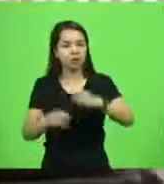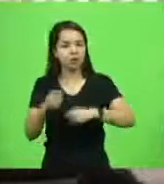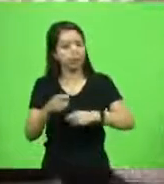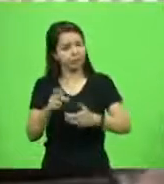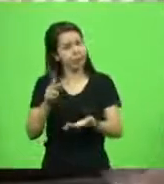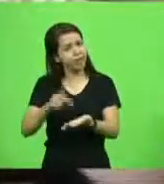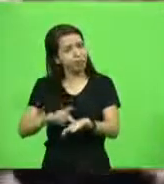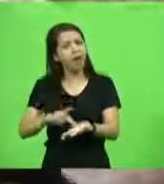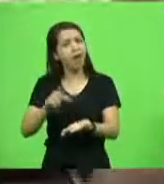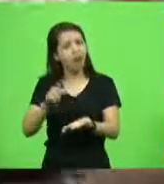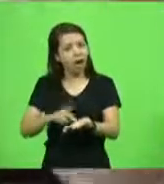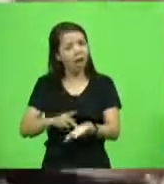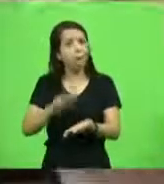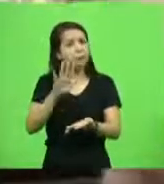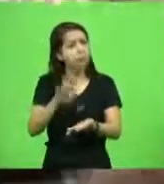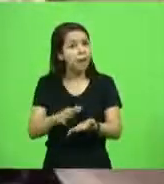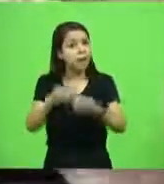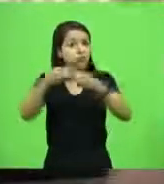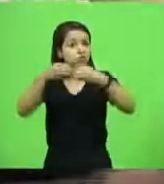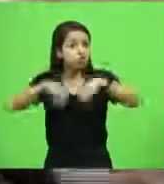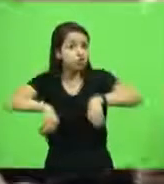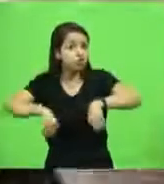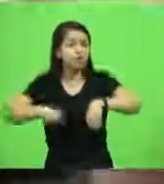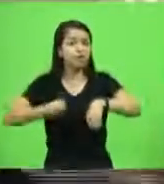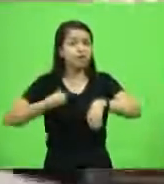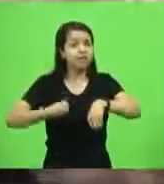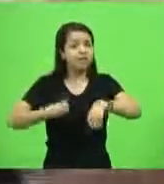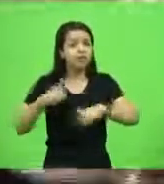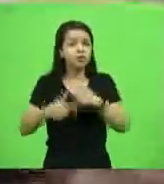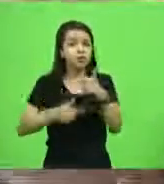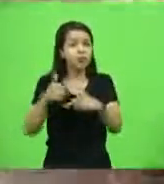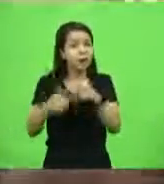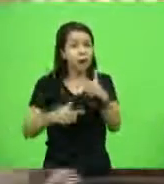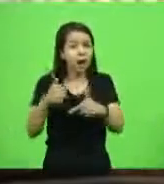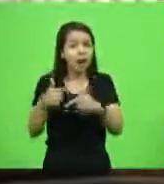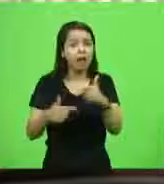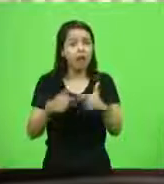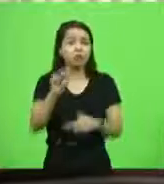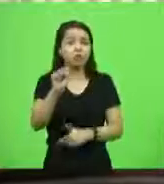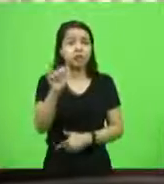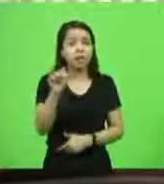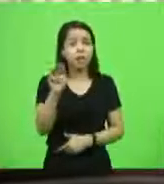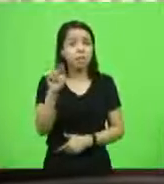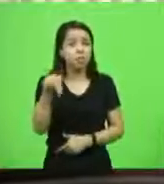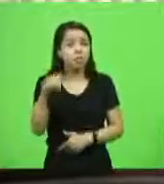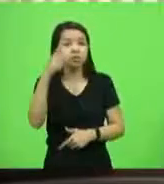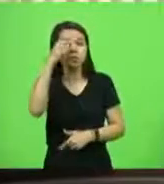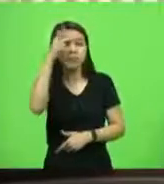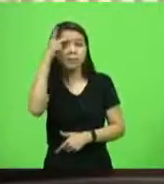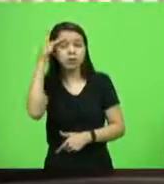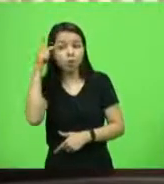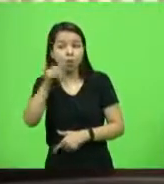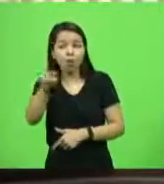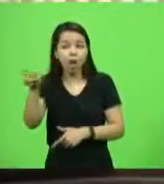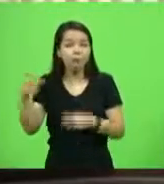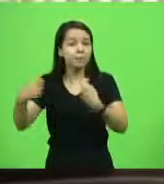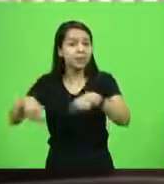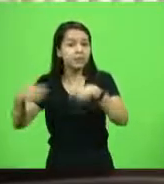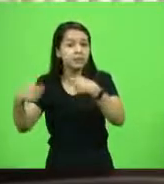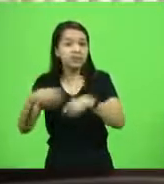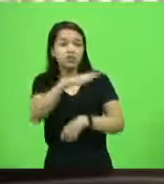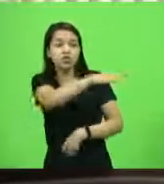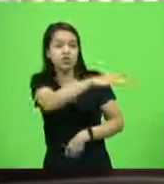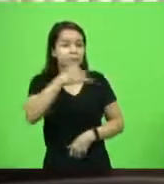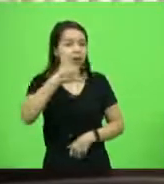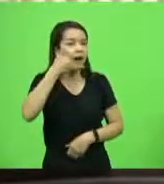ferra a vida dos trabalhadores do SAMU e de quem mais precisa na hora da emergência em ligar para o SAMU